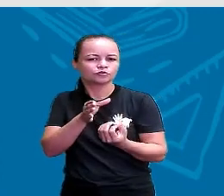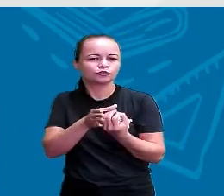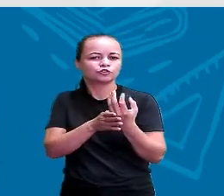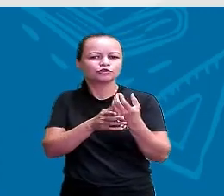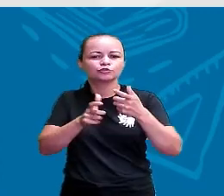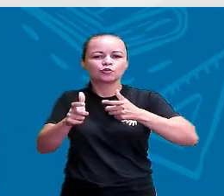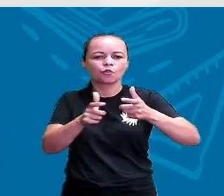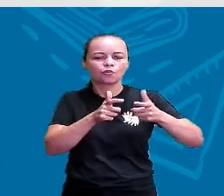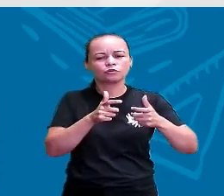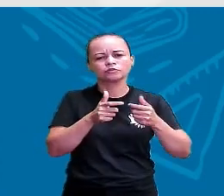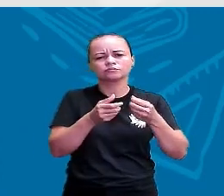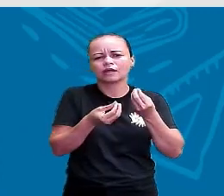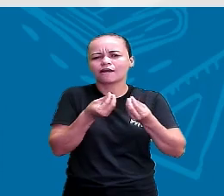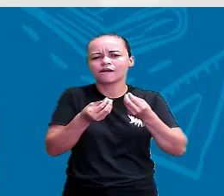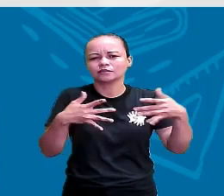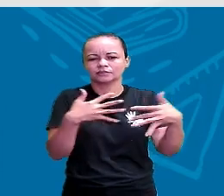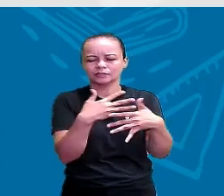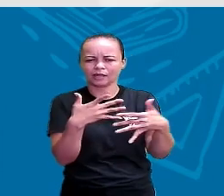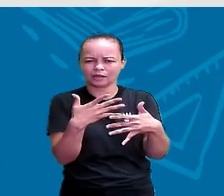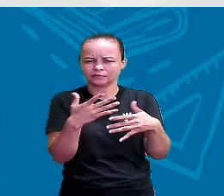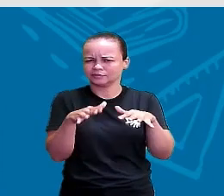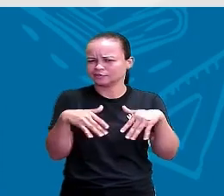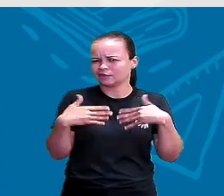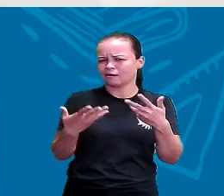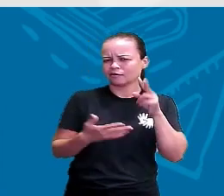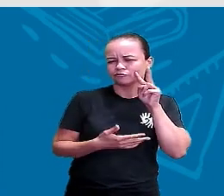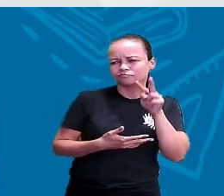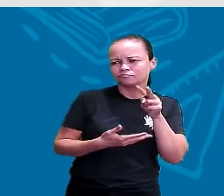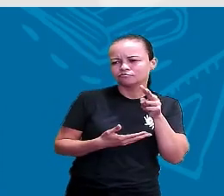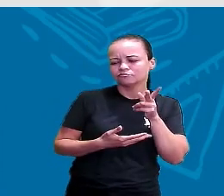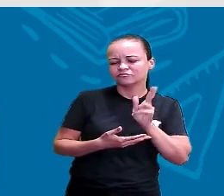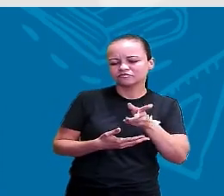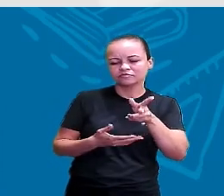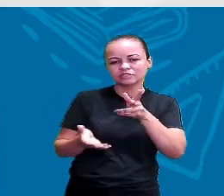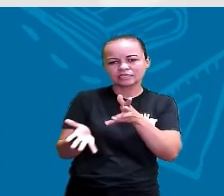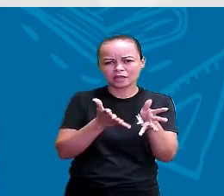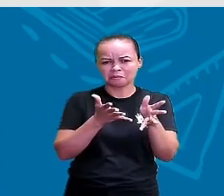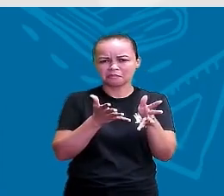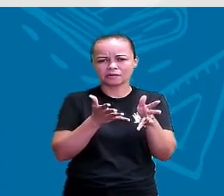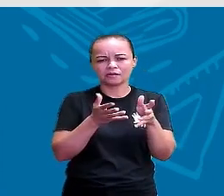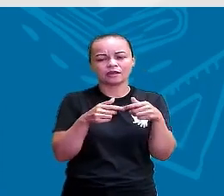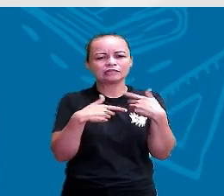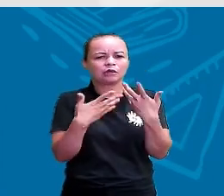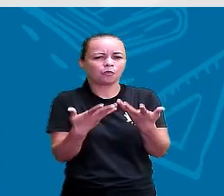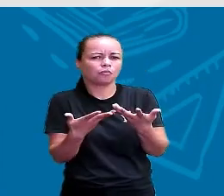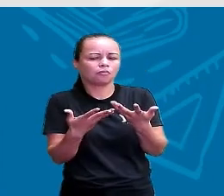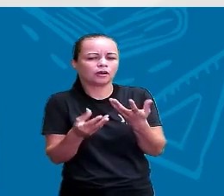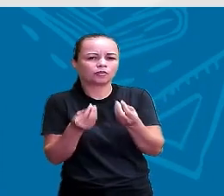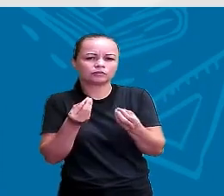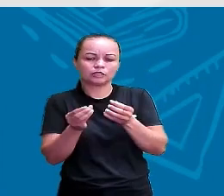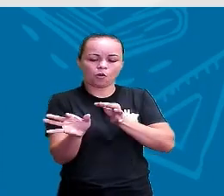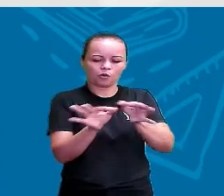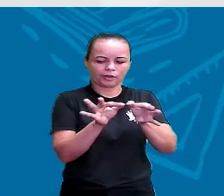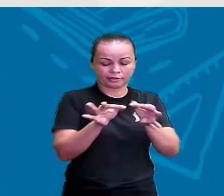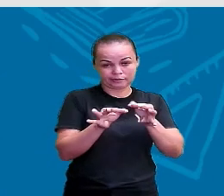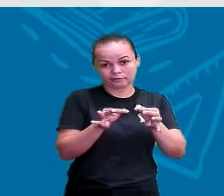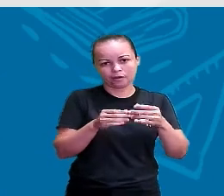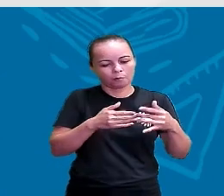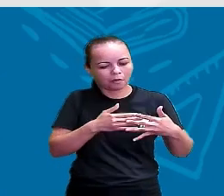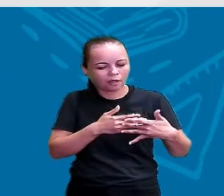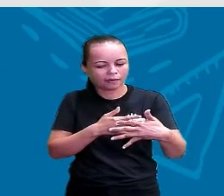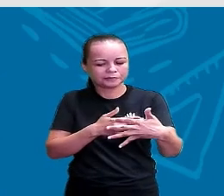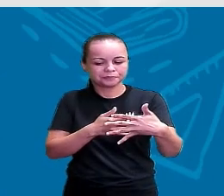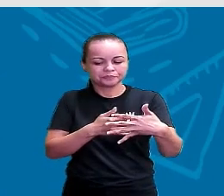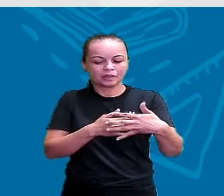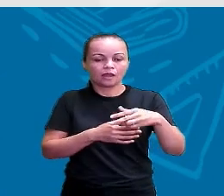se formou cidade? Será que sempre foi assim? A gente viu que o tempo foi passando e as coisas foram se organizando mais, tá? Então, assim,